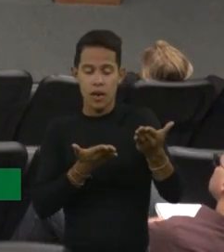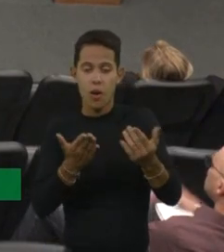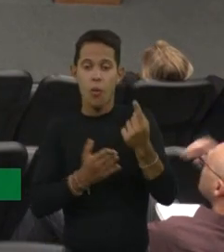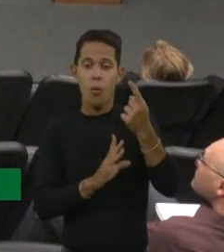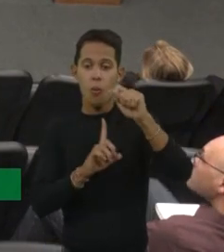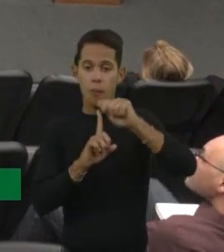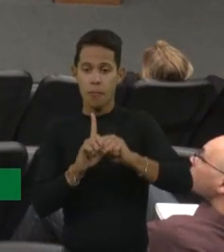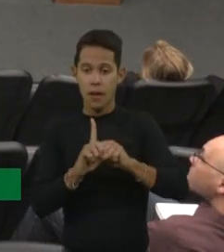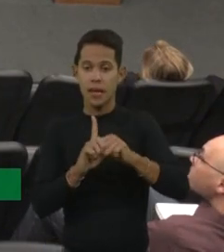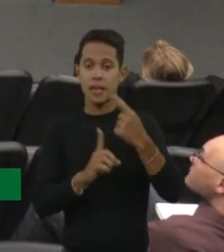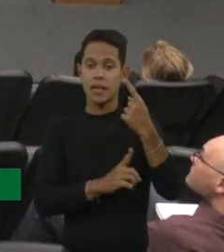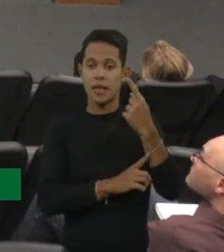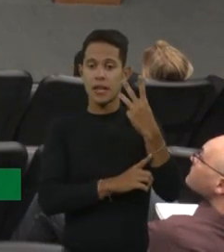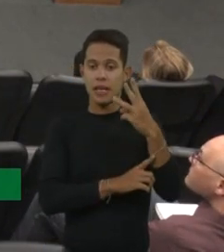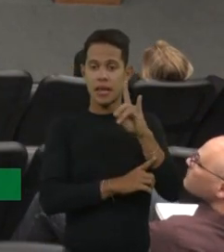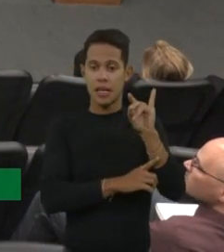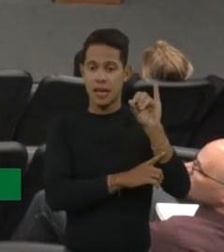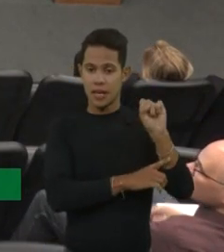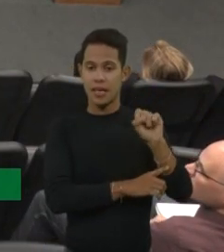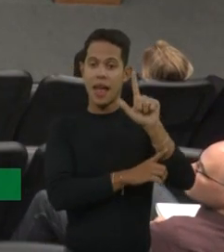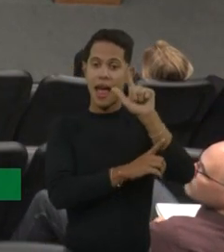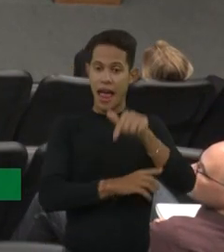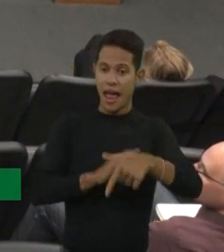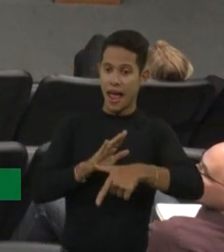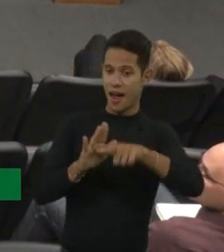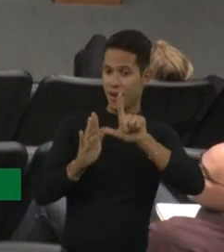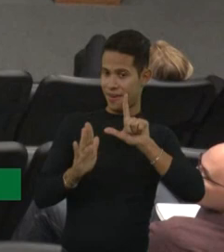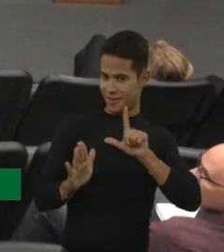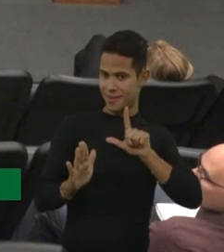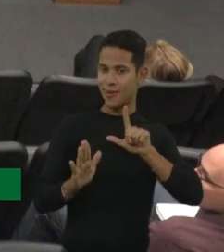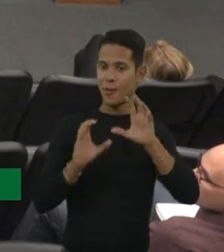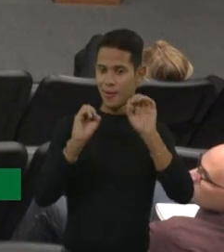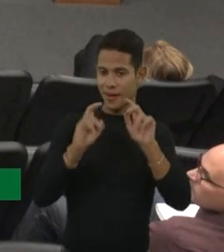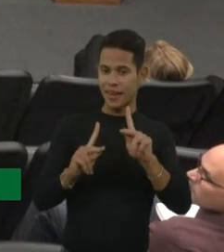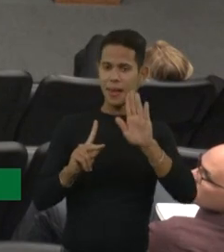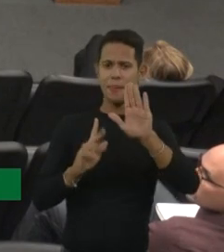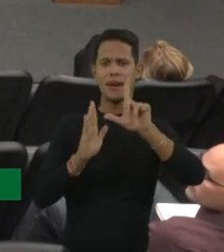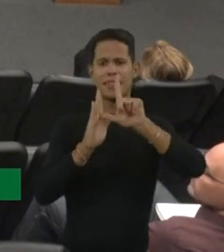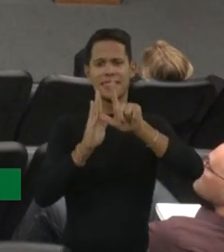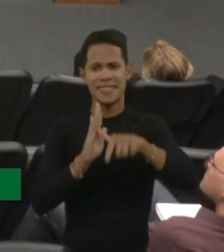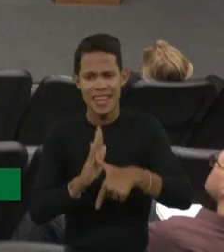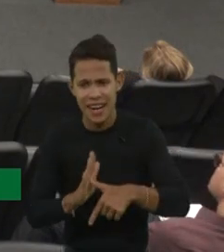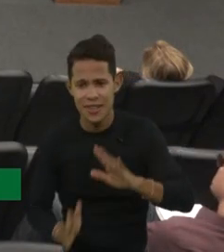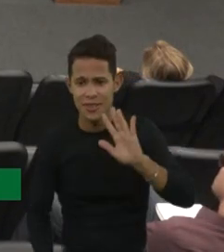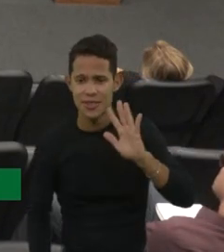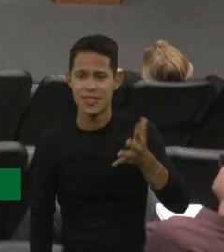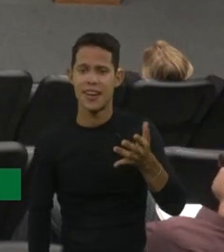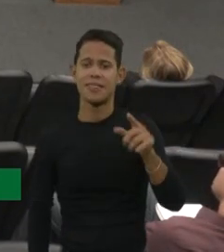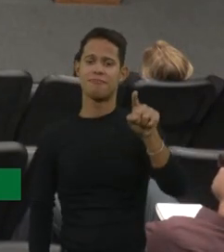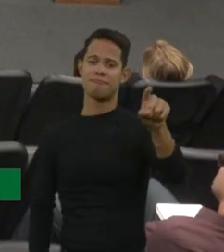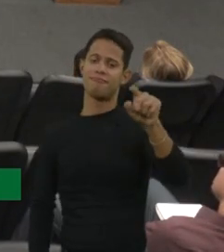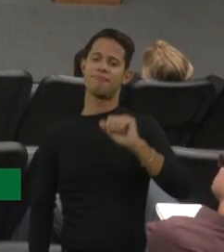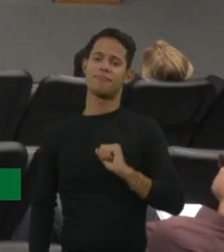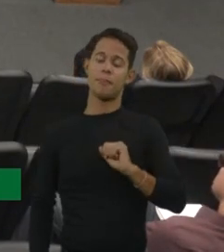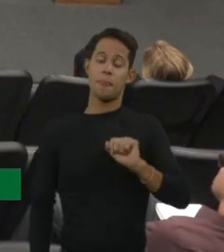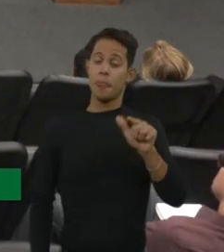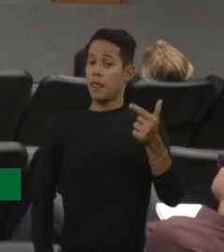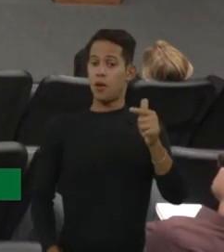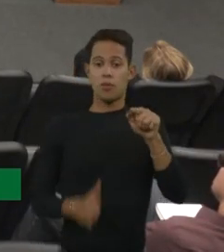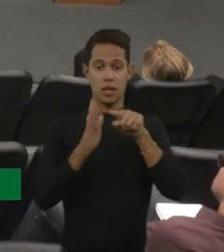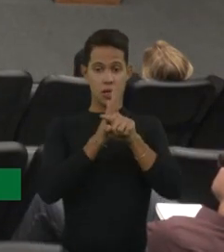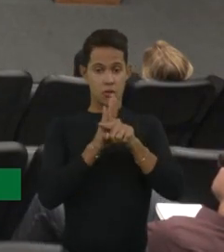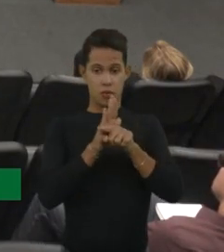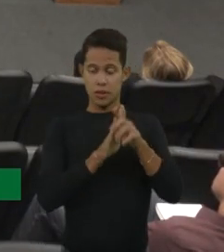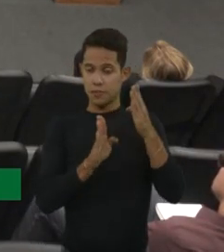e assim, é precoce, mas, assim, já foi tarde para ela, então, aqui eu não tenho o exame, né, do